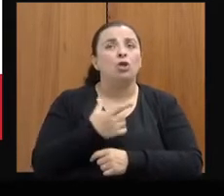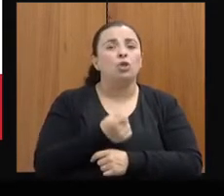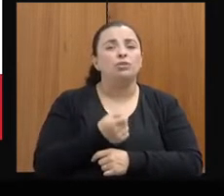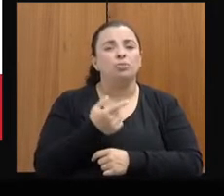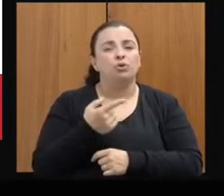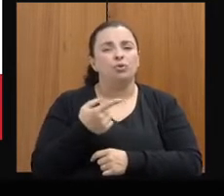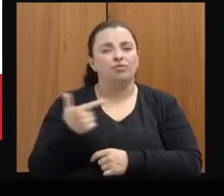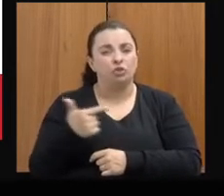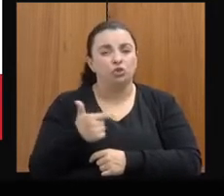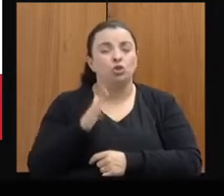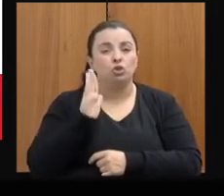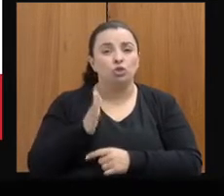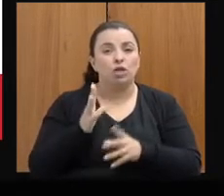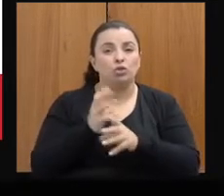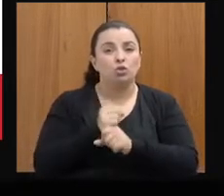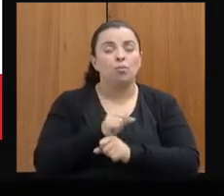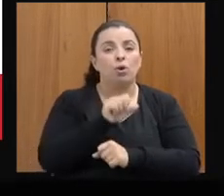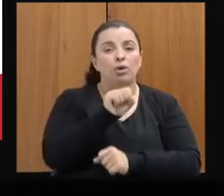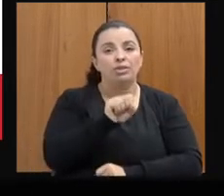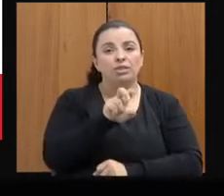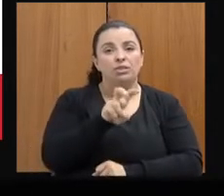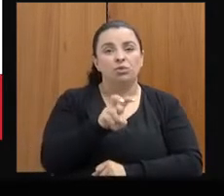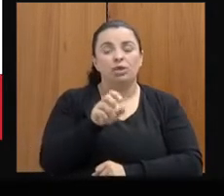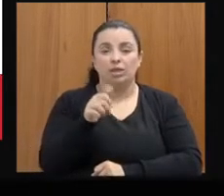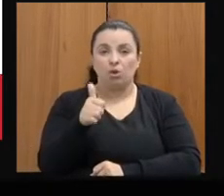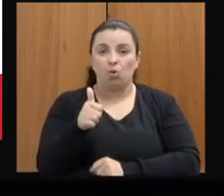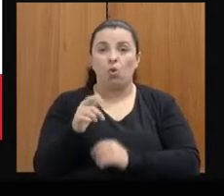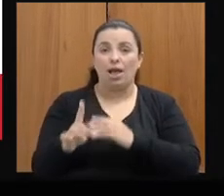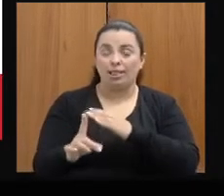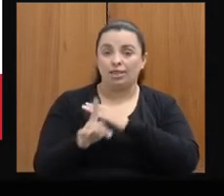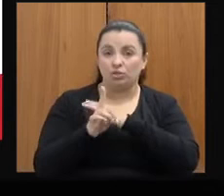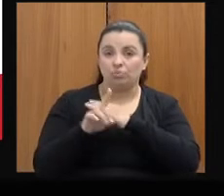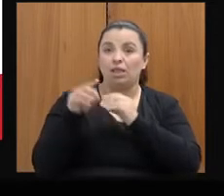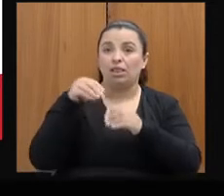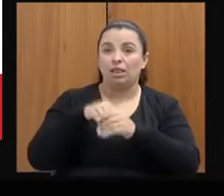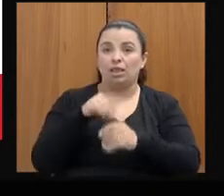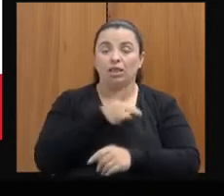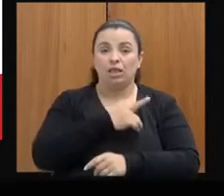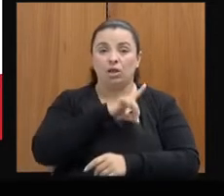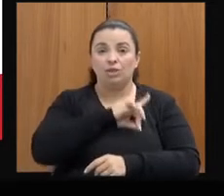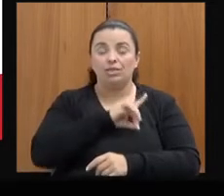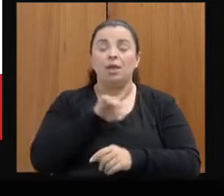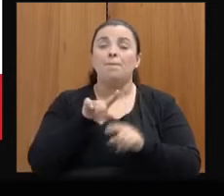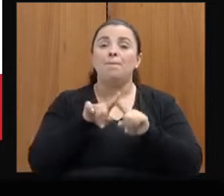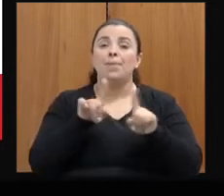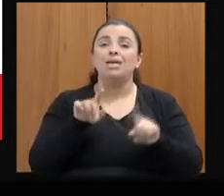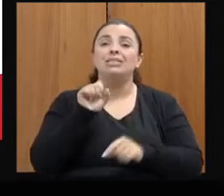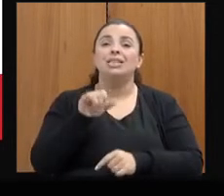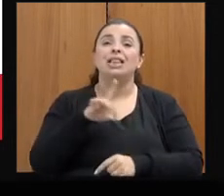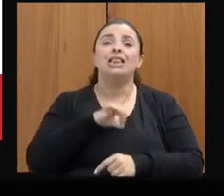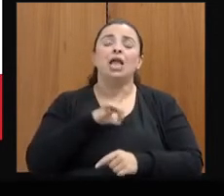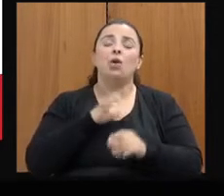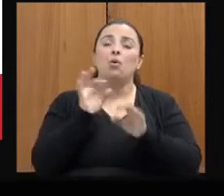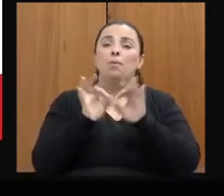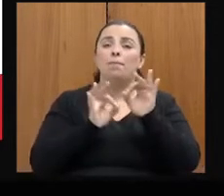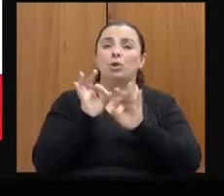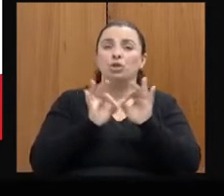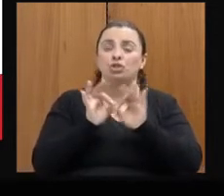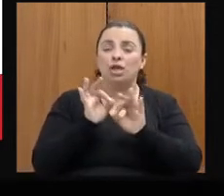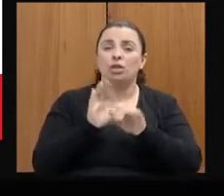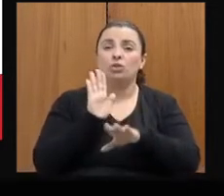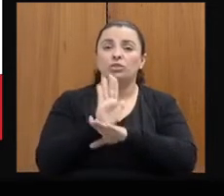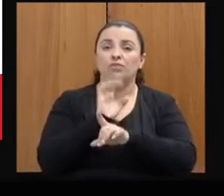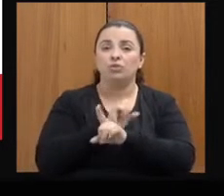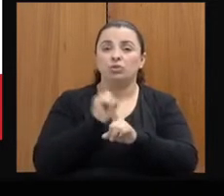851, fizemos 851 acolhimentos na delegacia, mas desde que tem esse projeto do Serviço Social com a Psicologia, que é 2016,